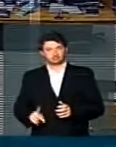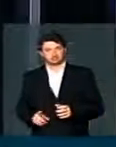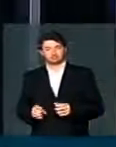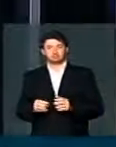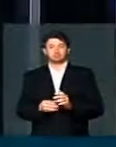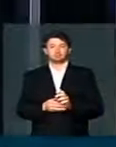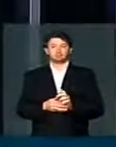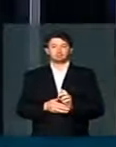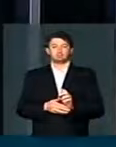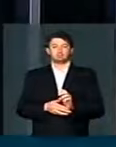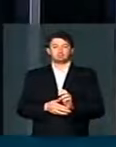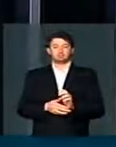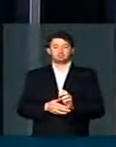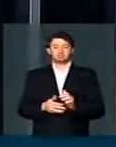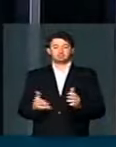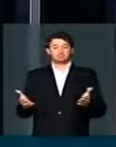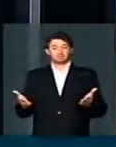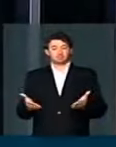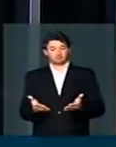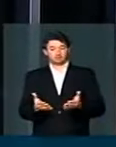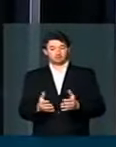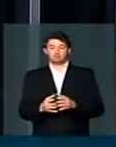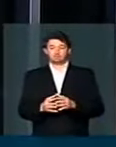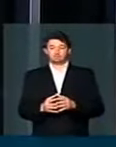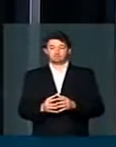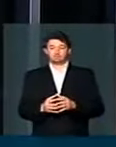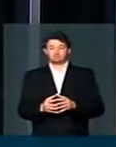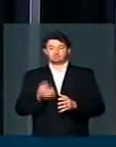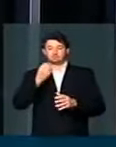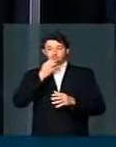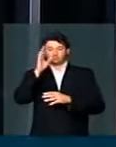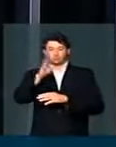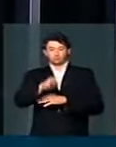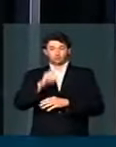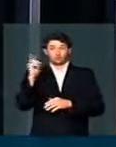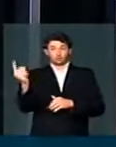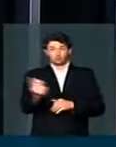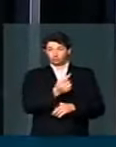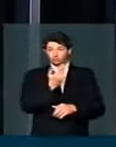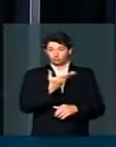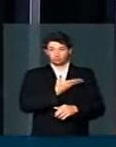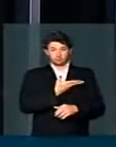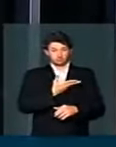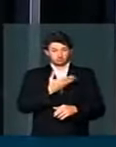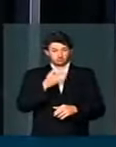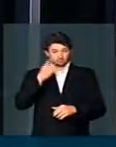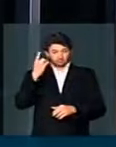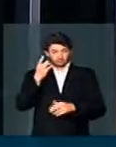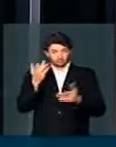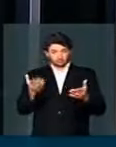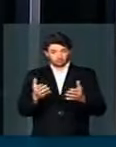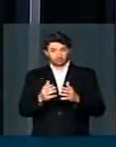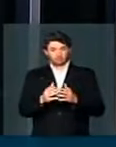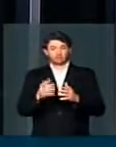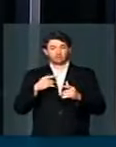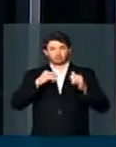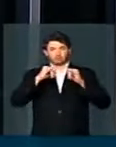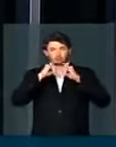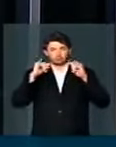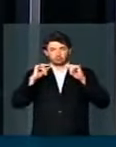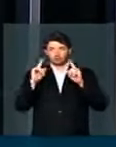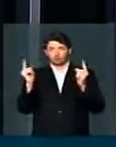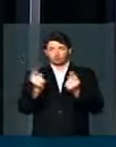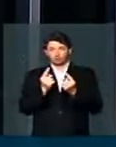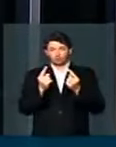Presidente, nesse exato momento, uma boa tarde a todos os nobres companheiros. Venho notificar a todos